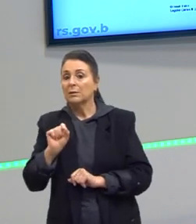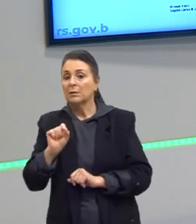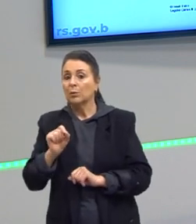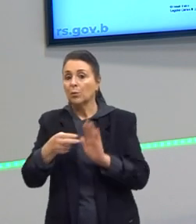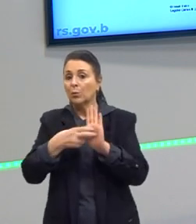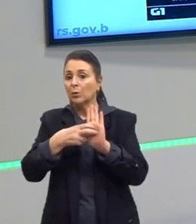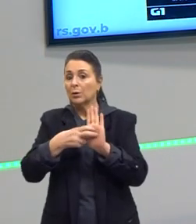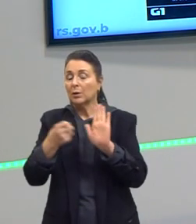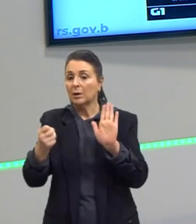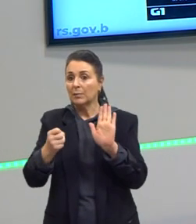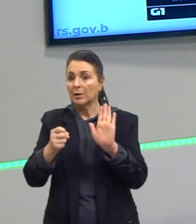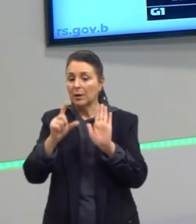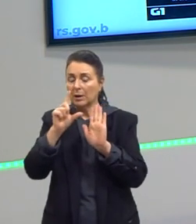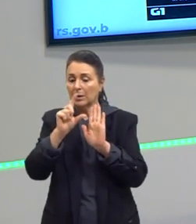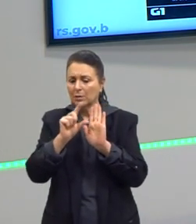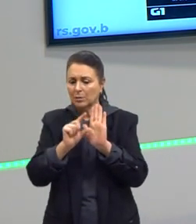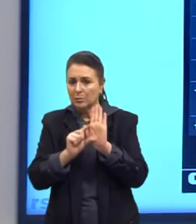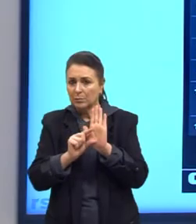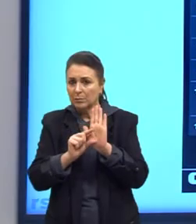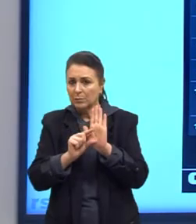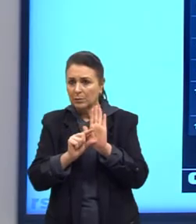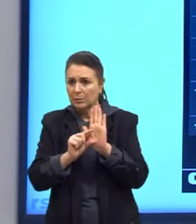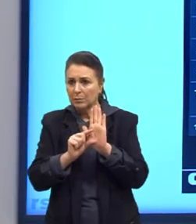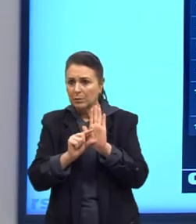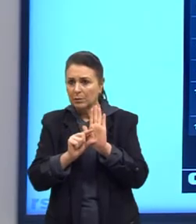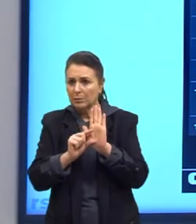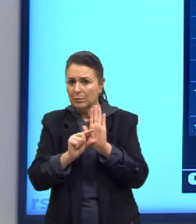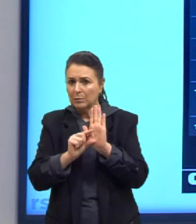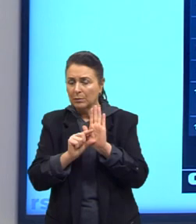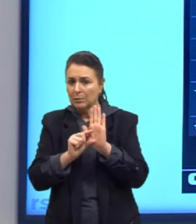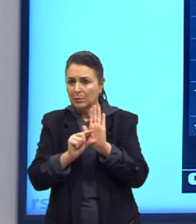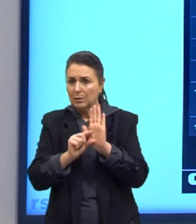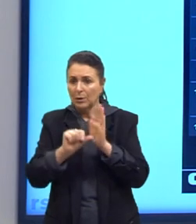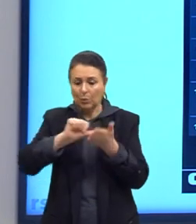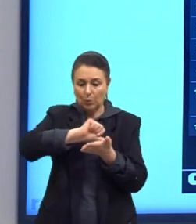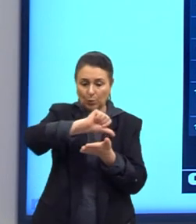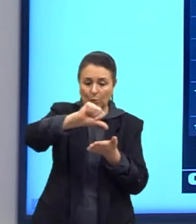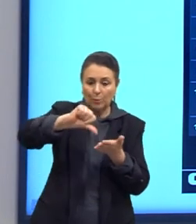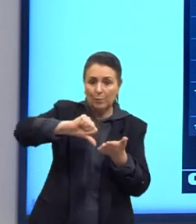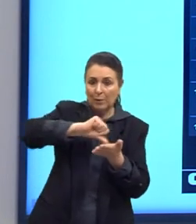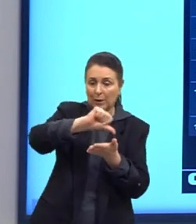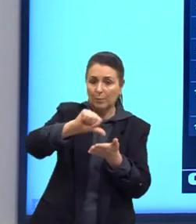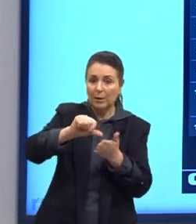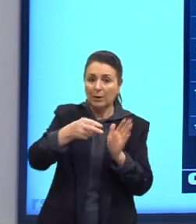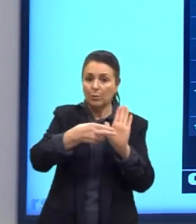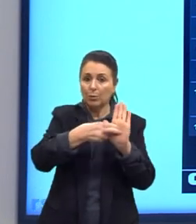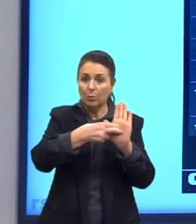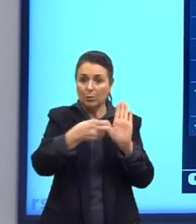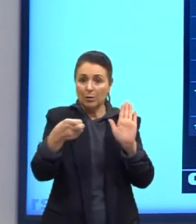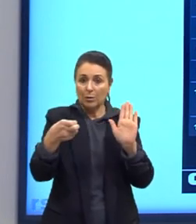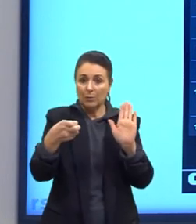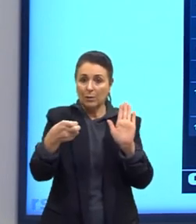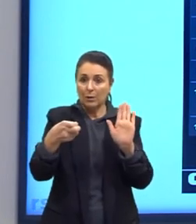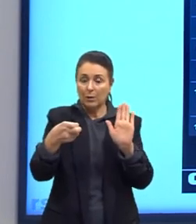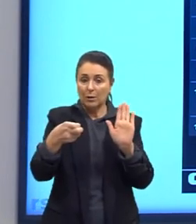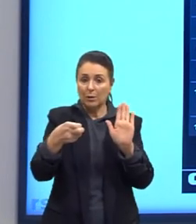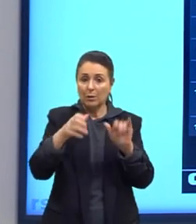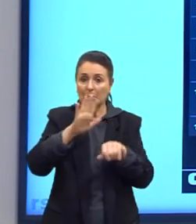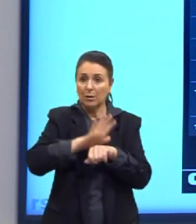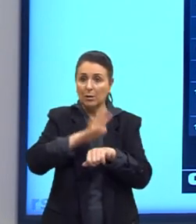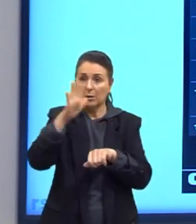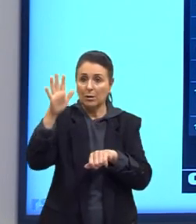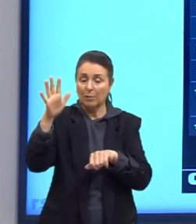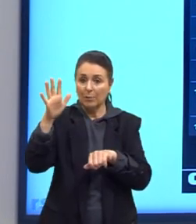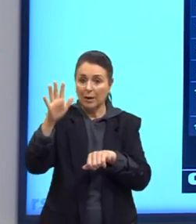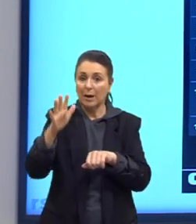A criminalidade caiu nesse próximo mapa aqui. Turma, olha só. Esse é mapa da criminalidade aqui. O que mais traz